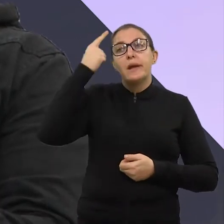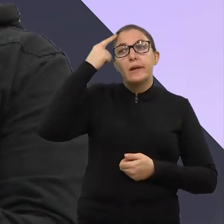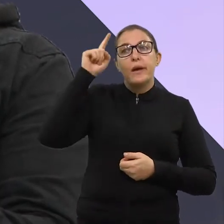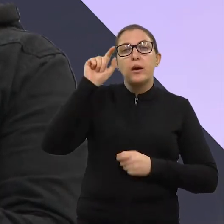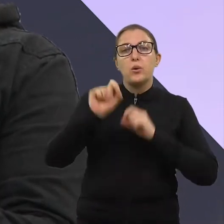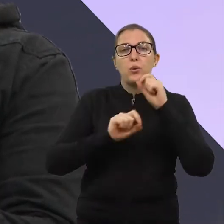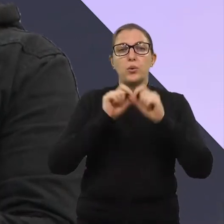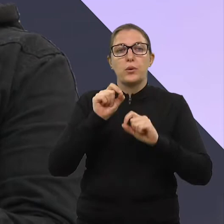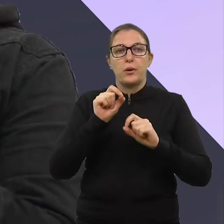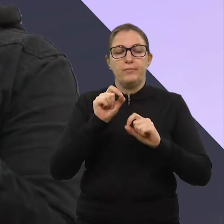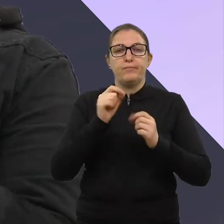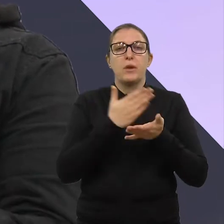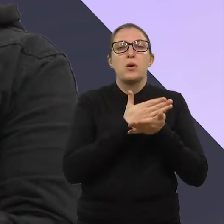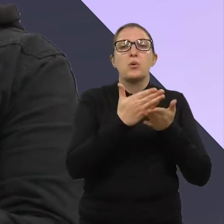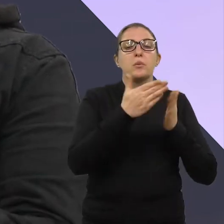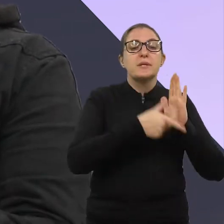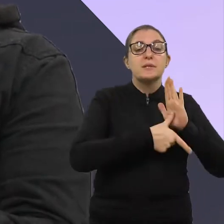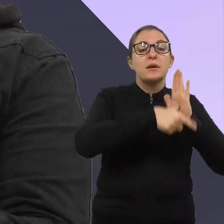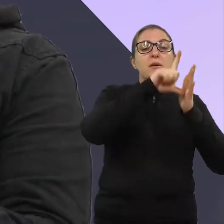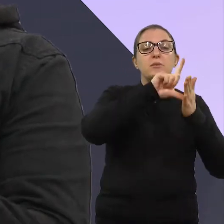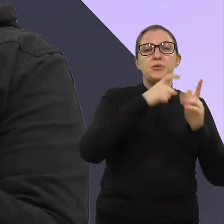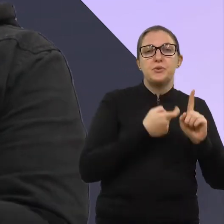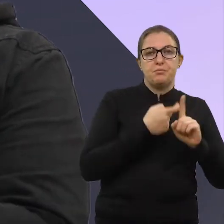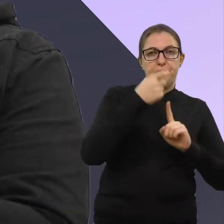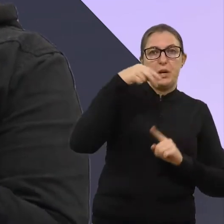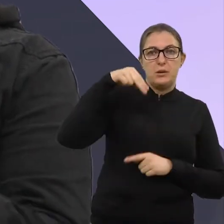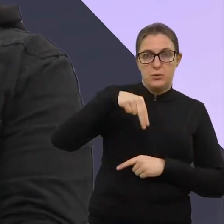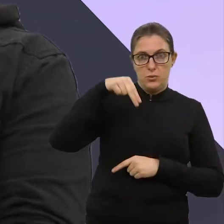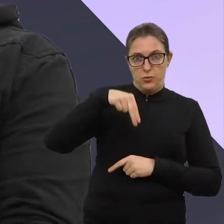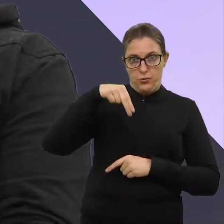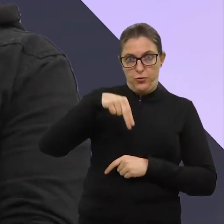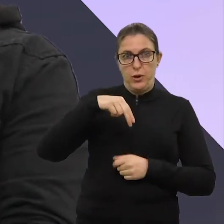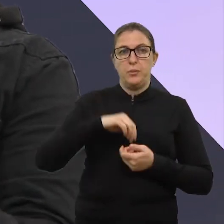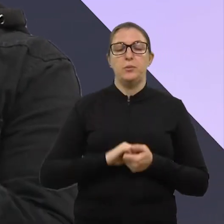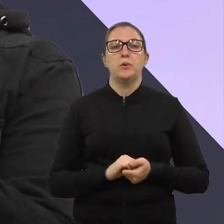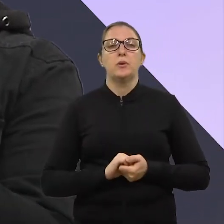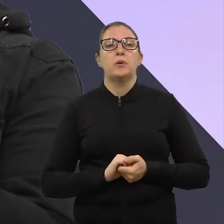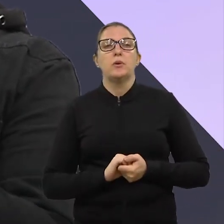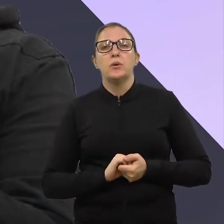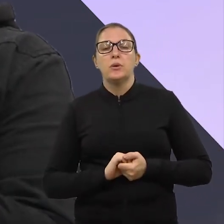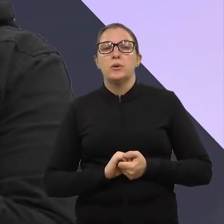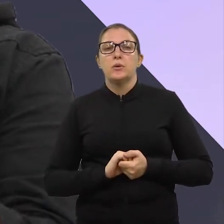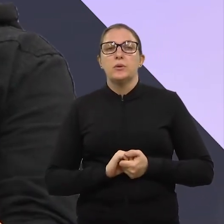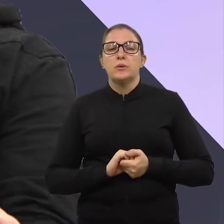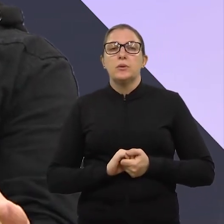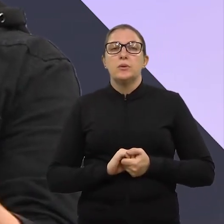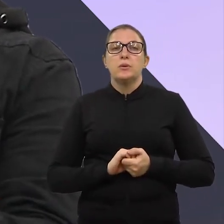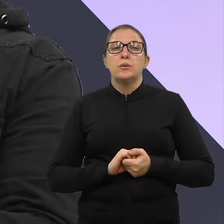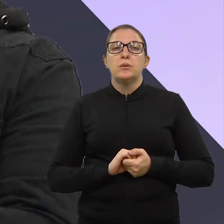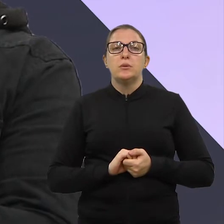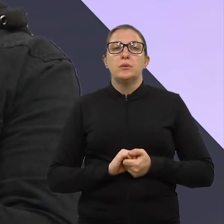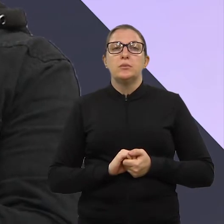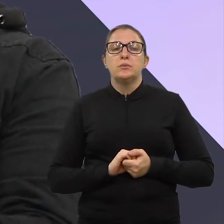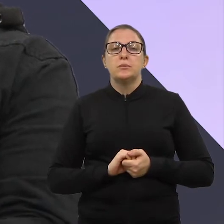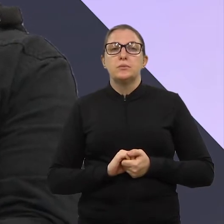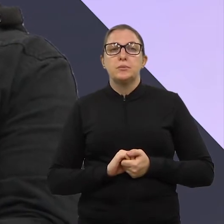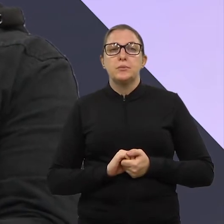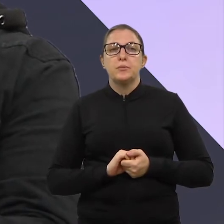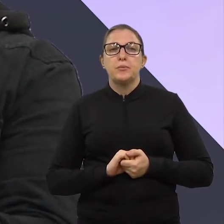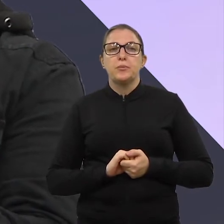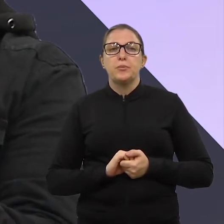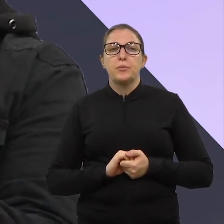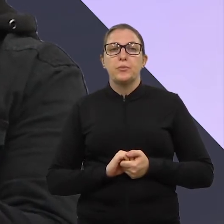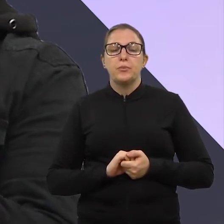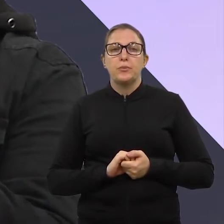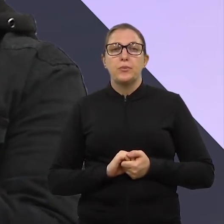execução do projeto, né? Então, nós vamos começar em novembro, né? A é começar em novembro para que o fluxo de tudo que se movimenta